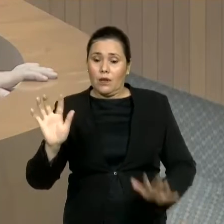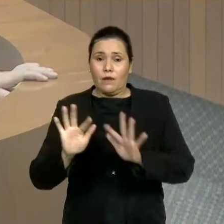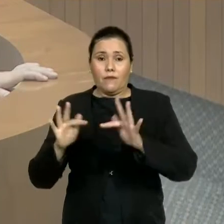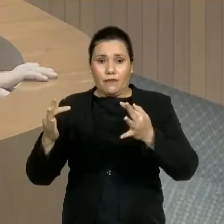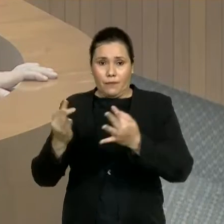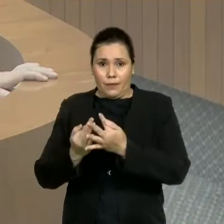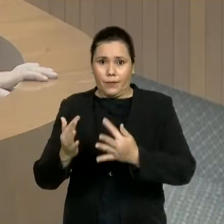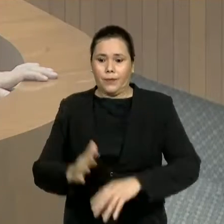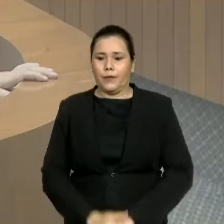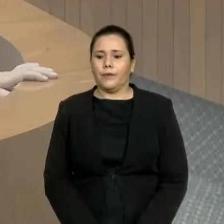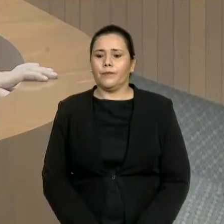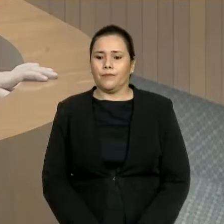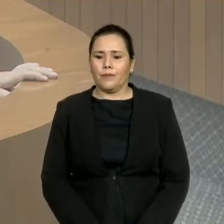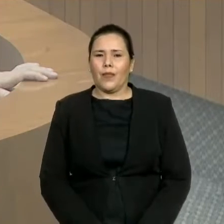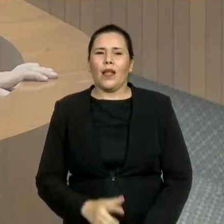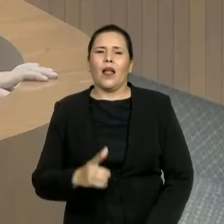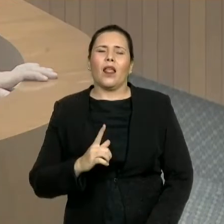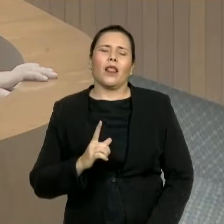sociais do governo federal.